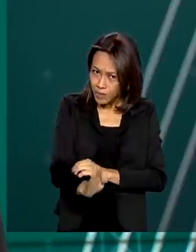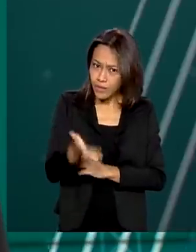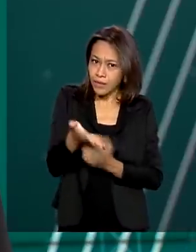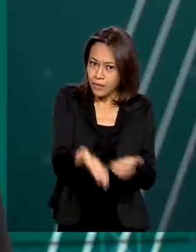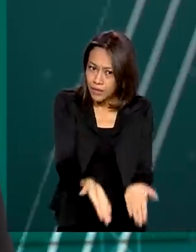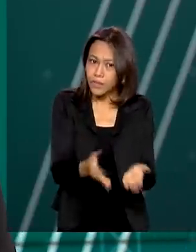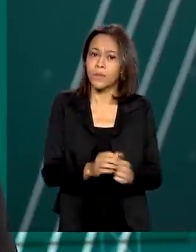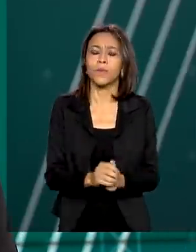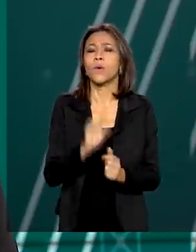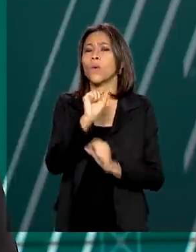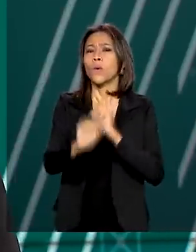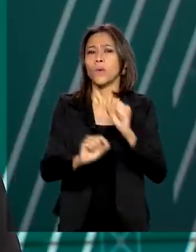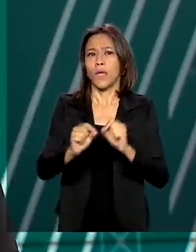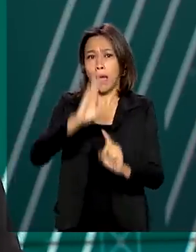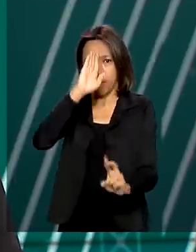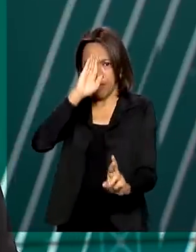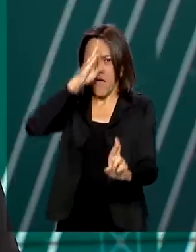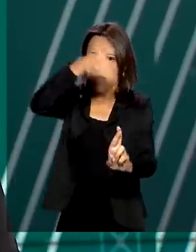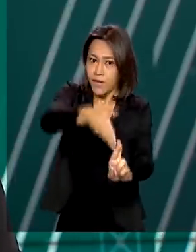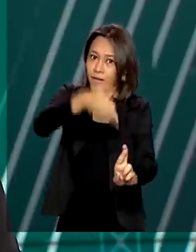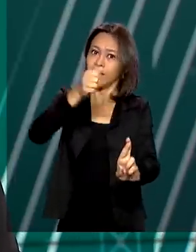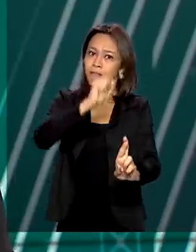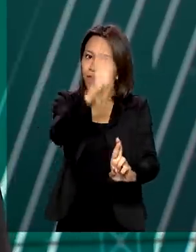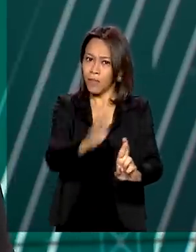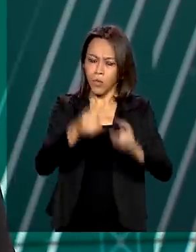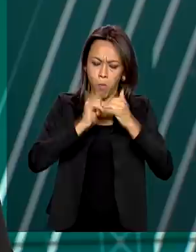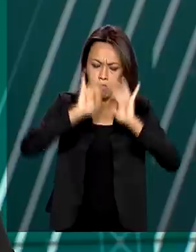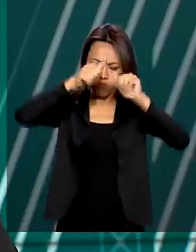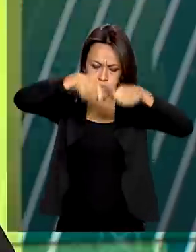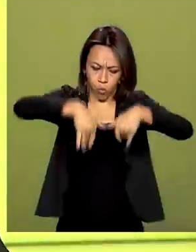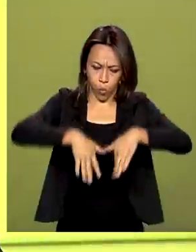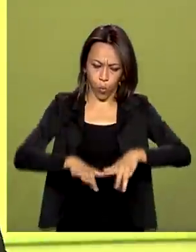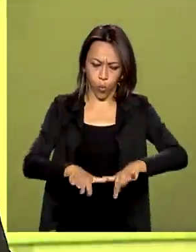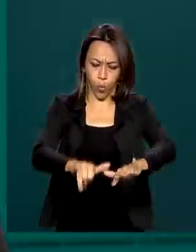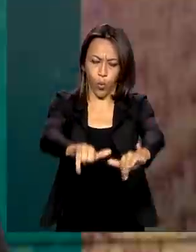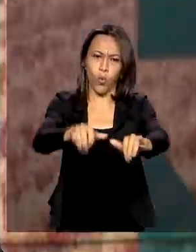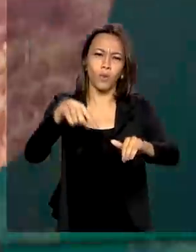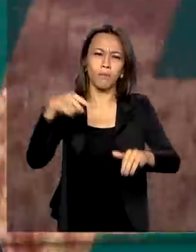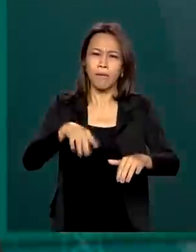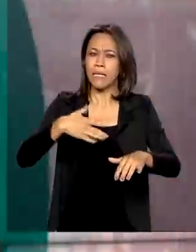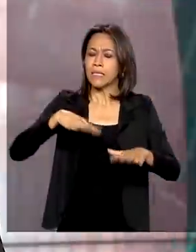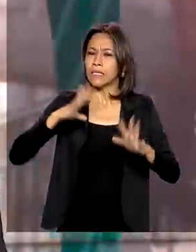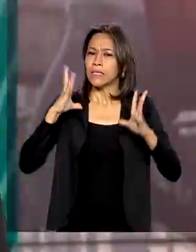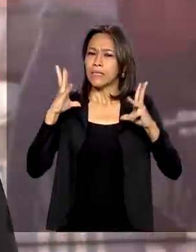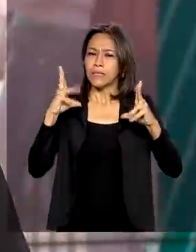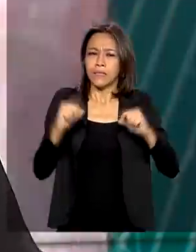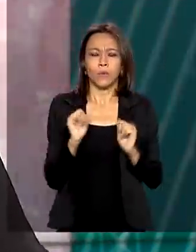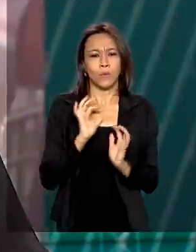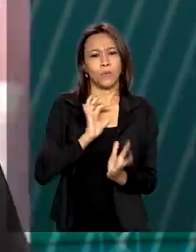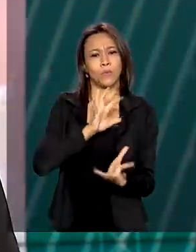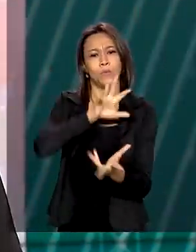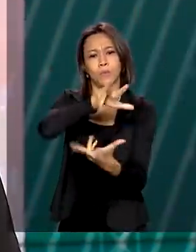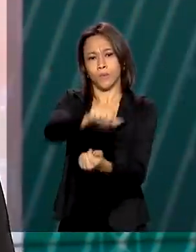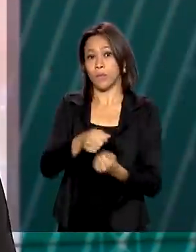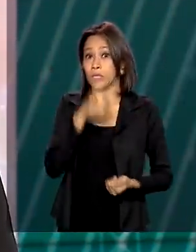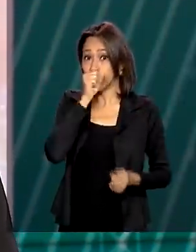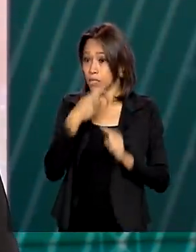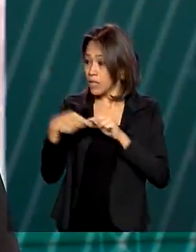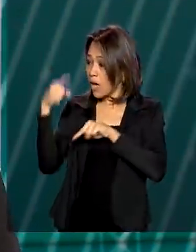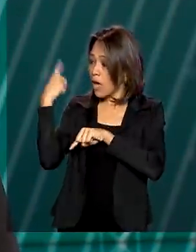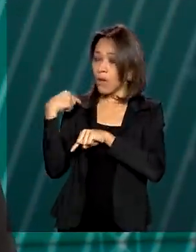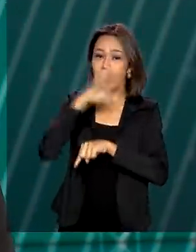brasileira, colocando a matriz elétrica do Brasil entre as mais limpas do mundo. No sábado, o presidente Jair Bolsonaro